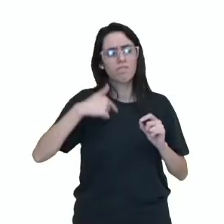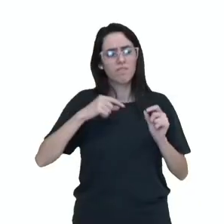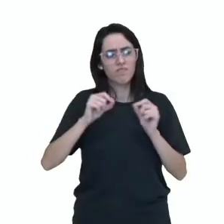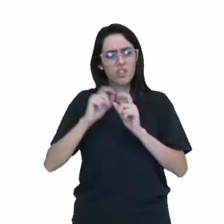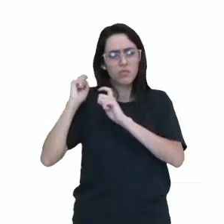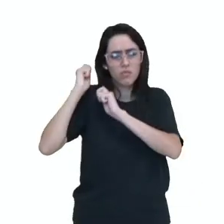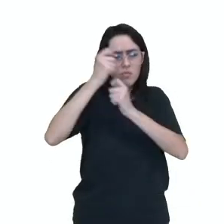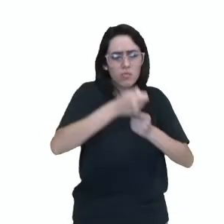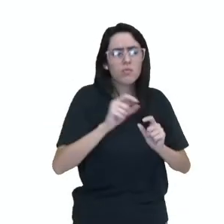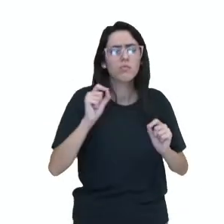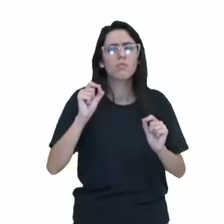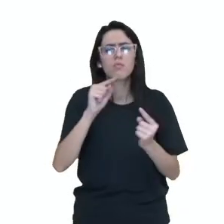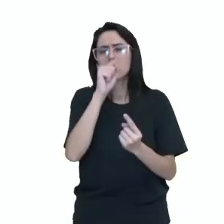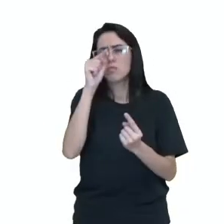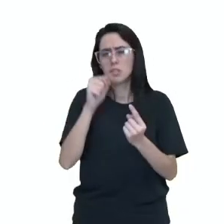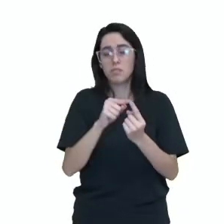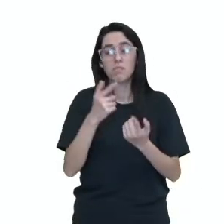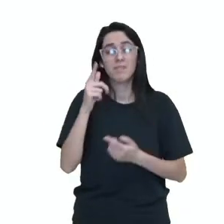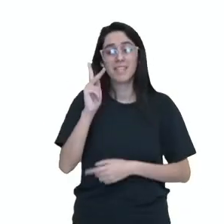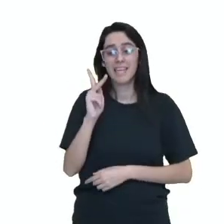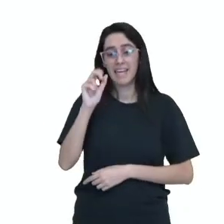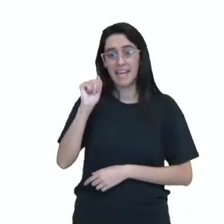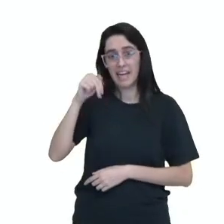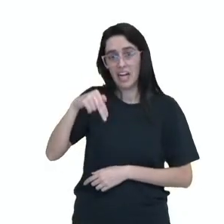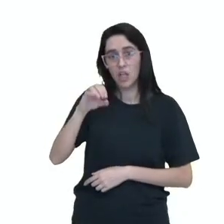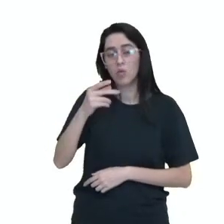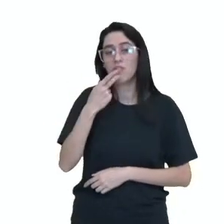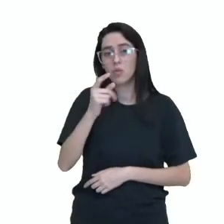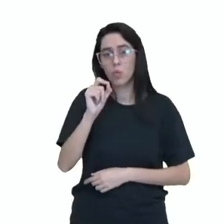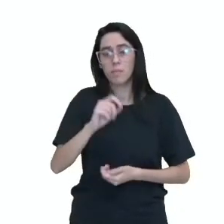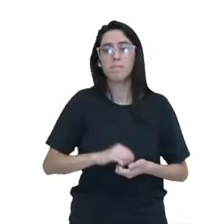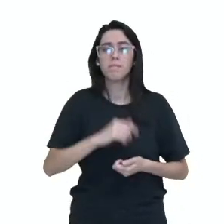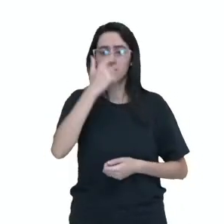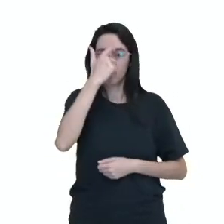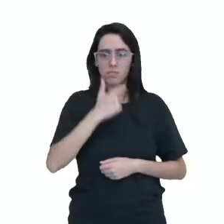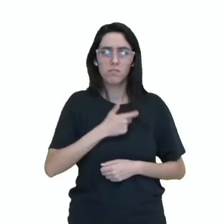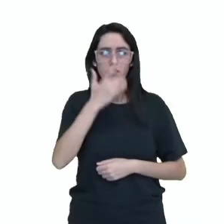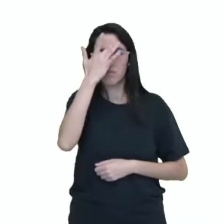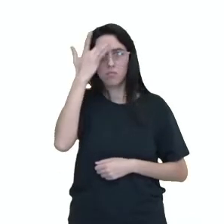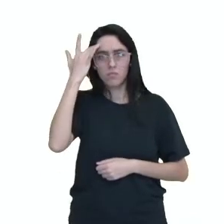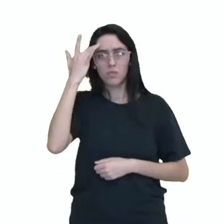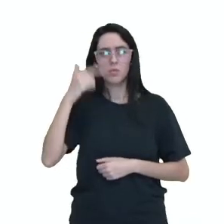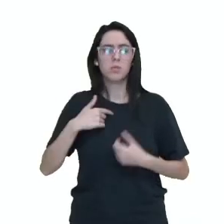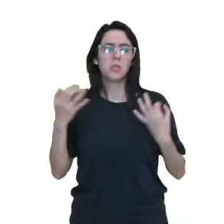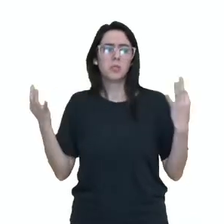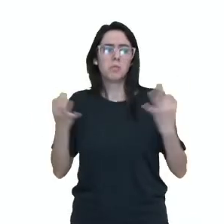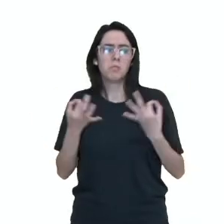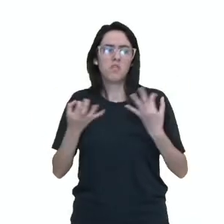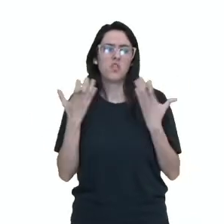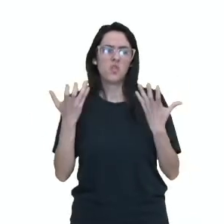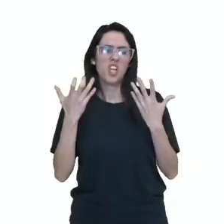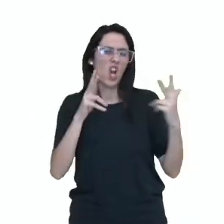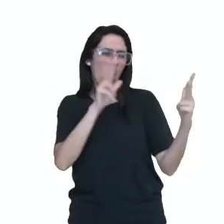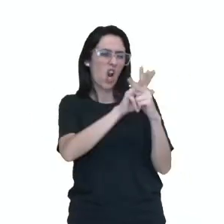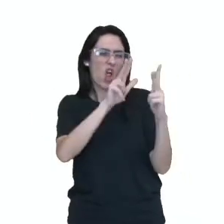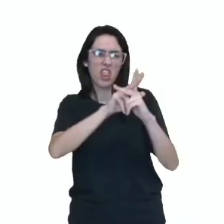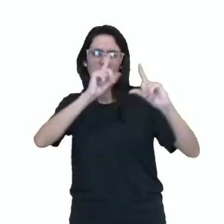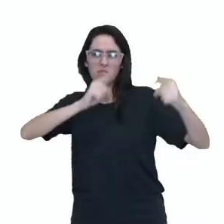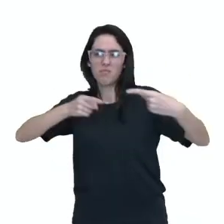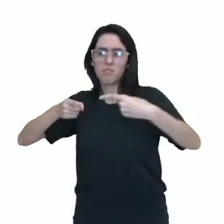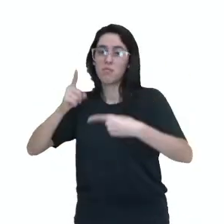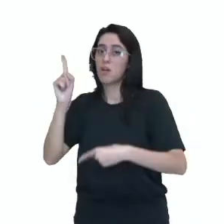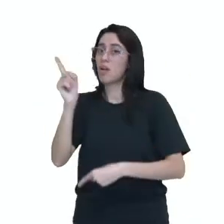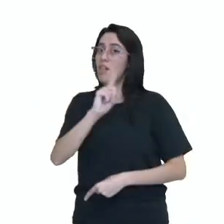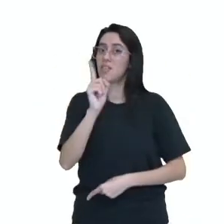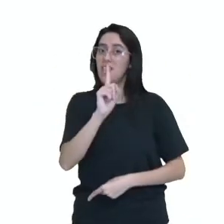tá? Então, ele falou assim, ó, o judoka não se aperfeiçoa para lutar, mas ele luta para